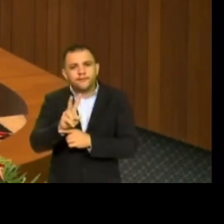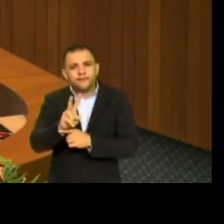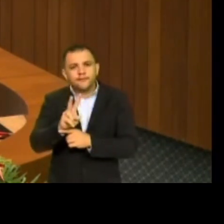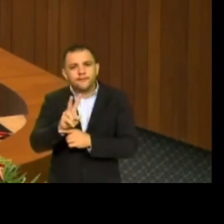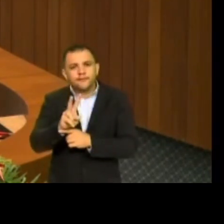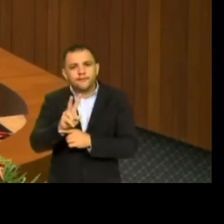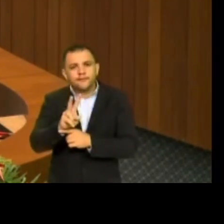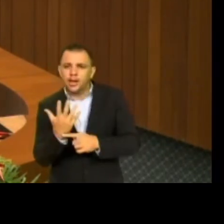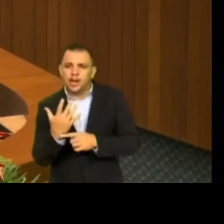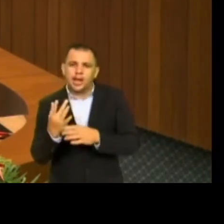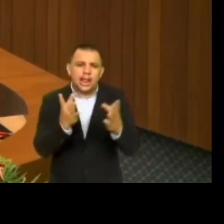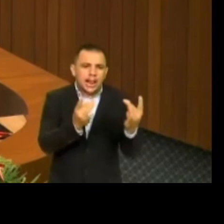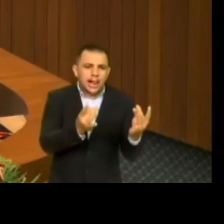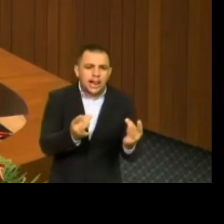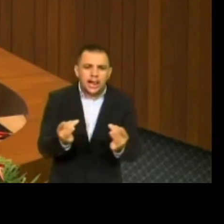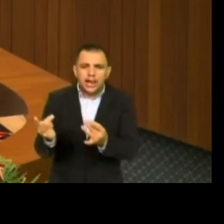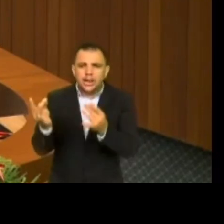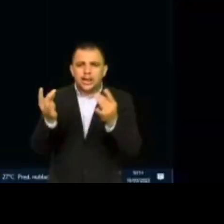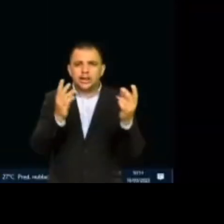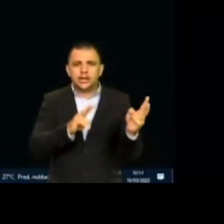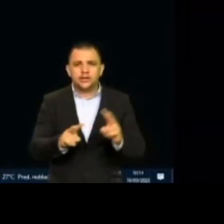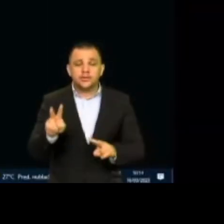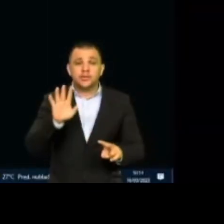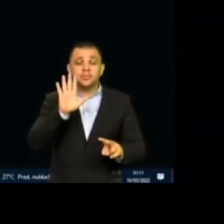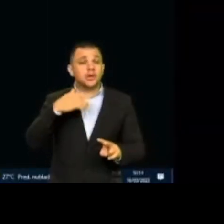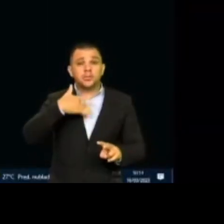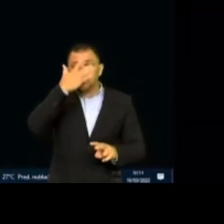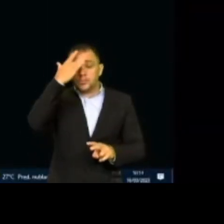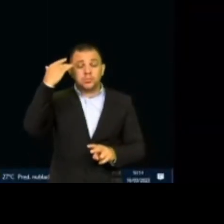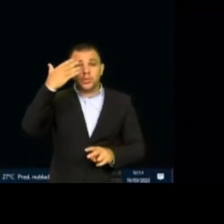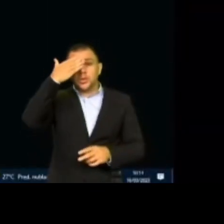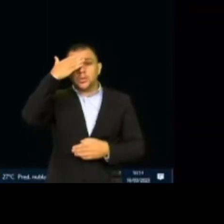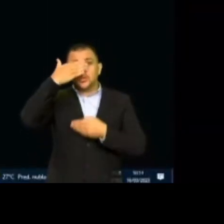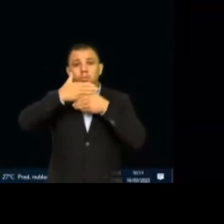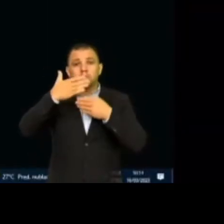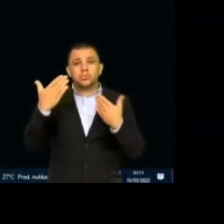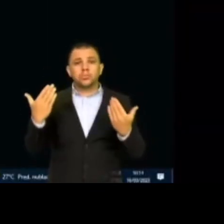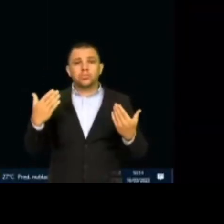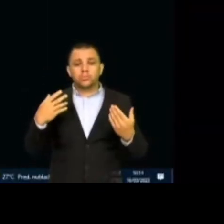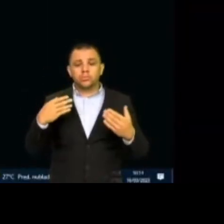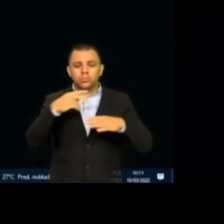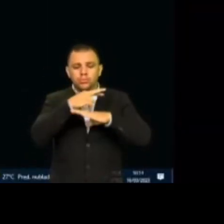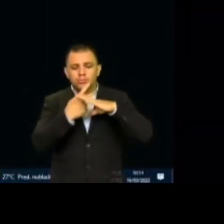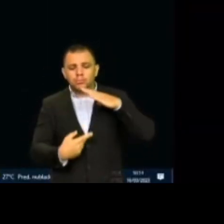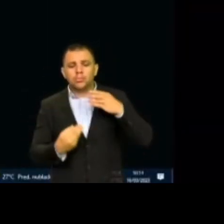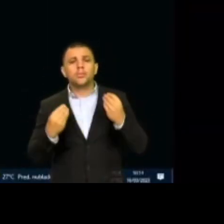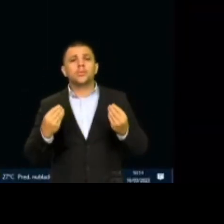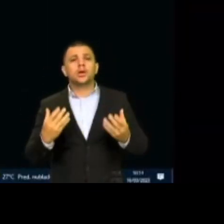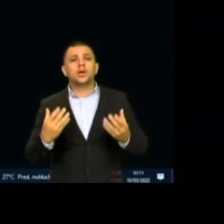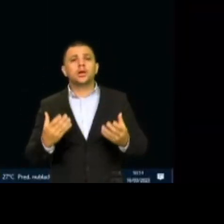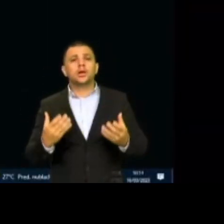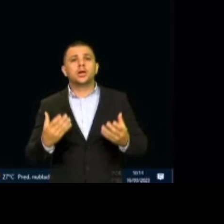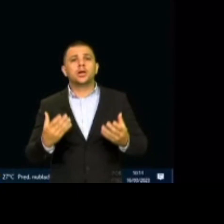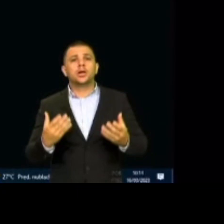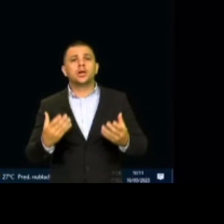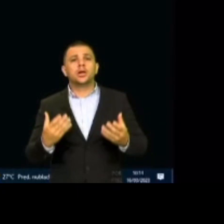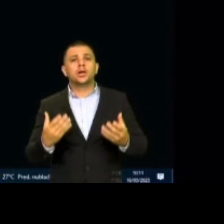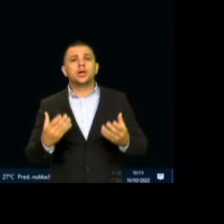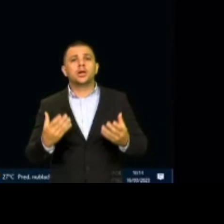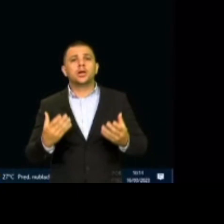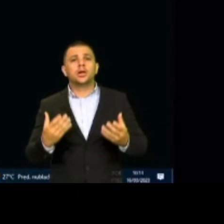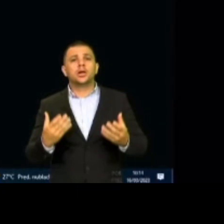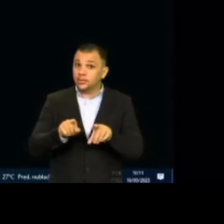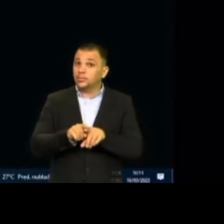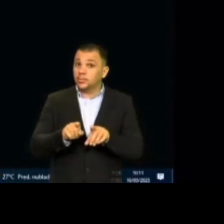sem enxergar, eu não entendo para que é faz mergulho. Fora que existe o risco de perda